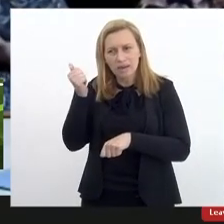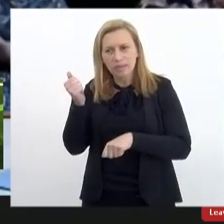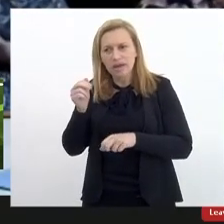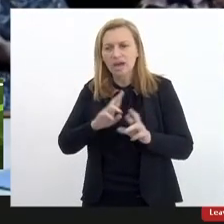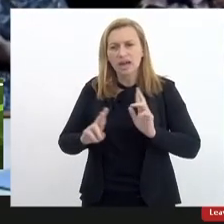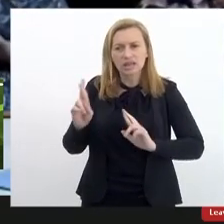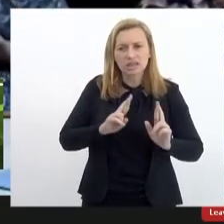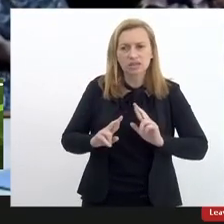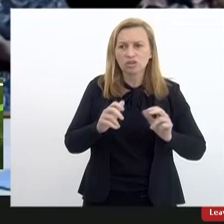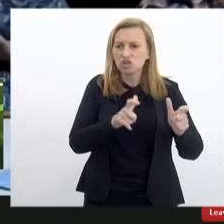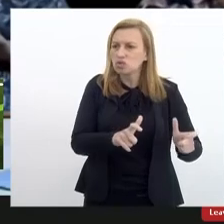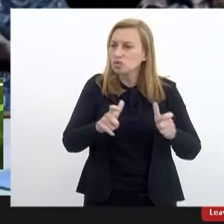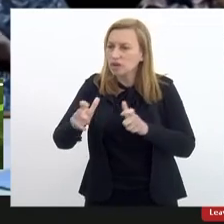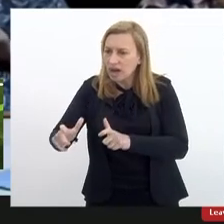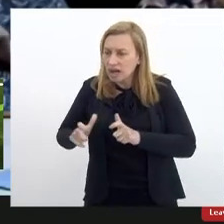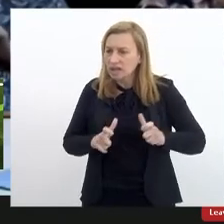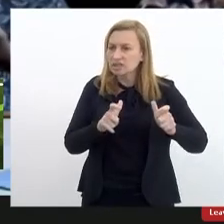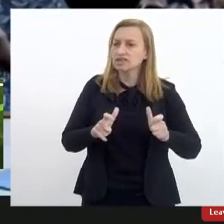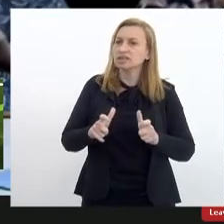a essas unidades